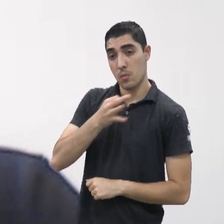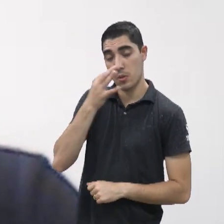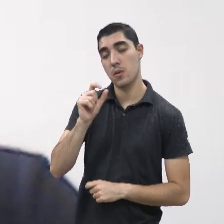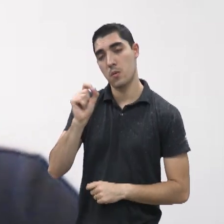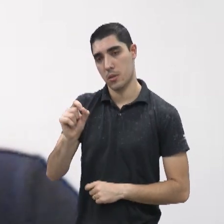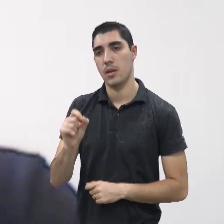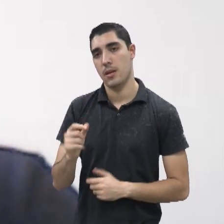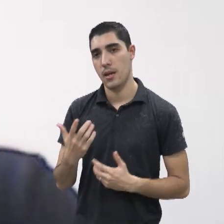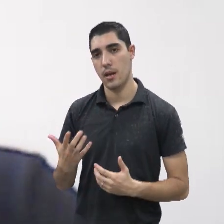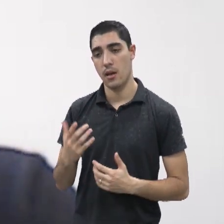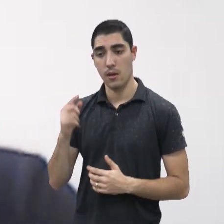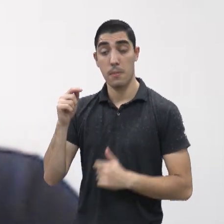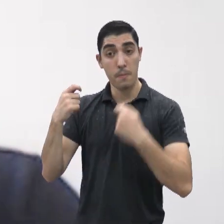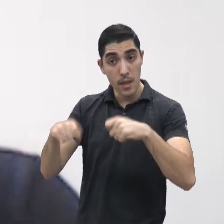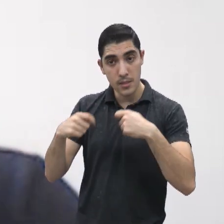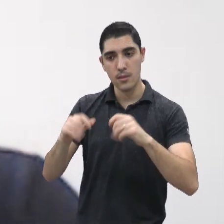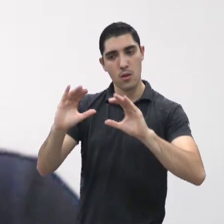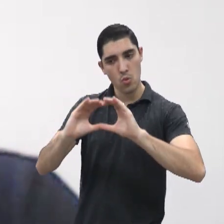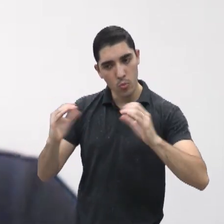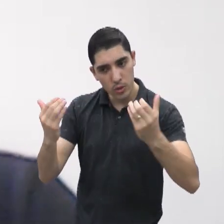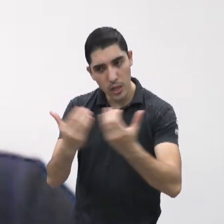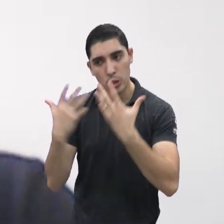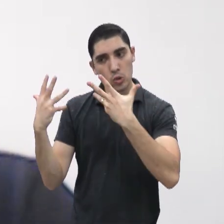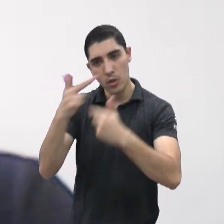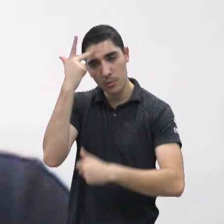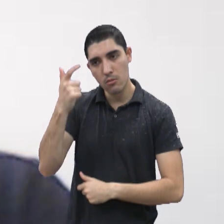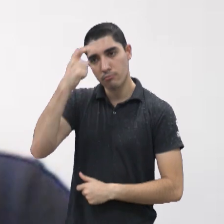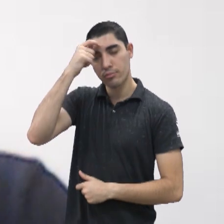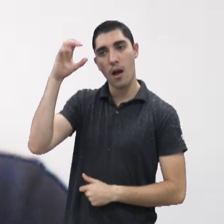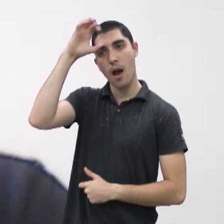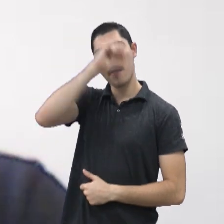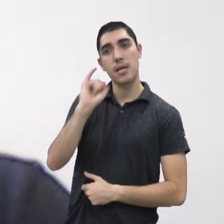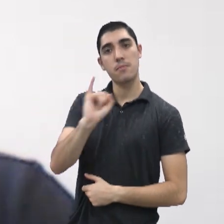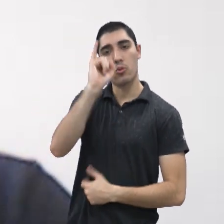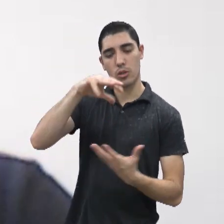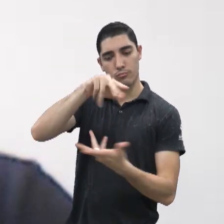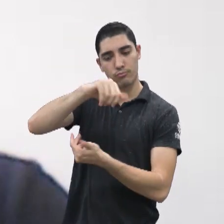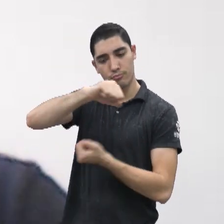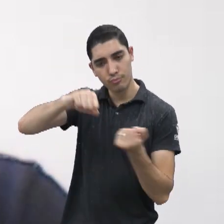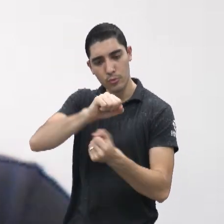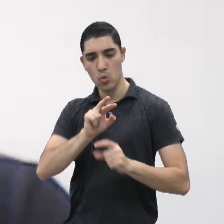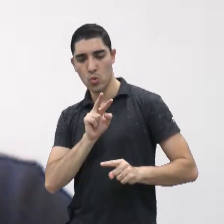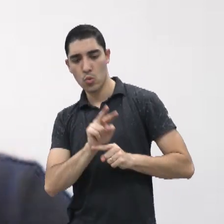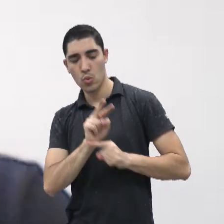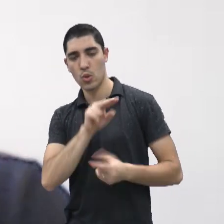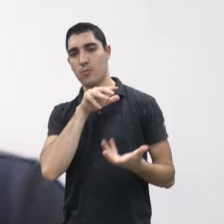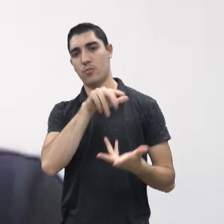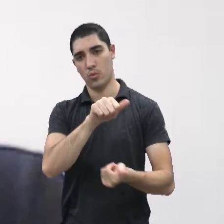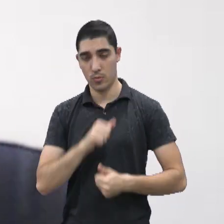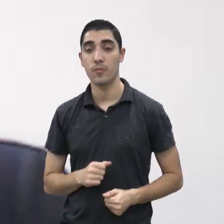pela construção de comunidades sustentáveis e resilientes, né? Hoje, a gente tem discutido cada vez mais esses